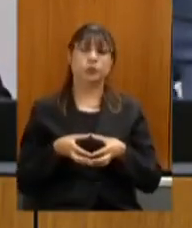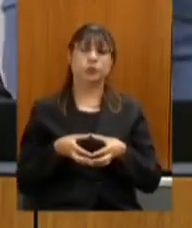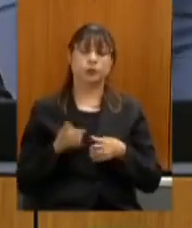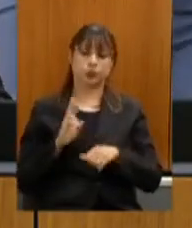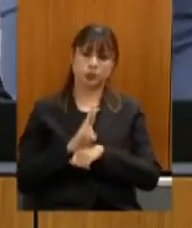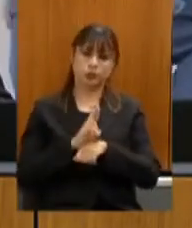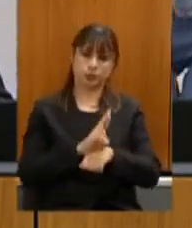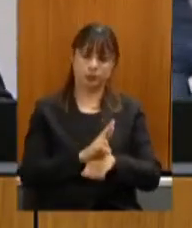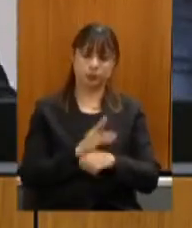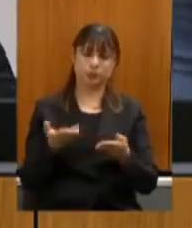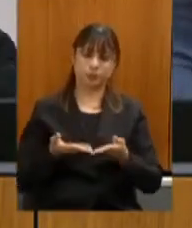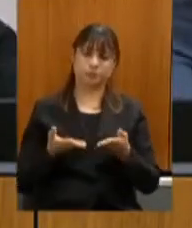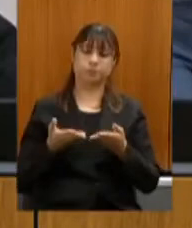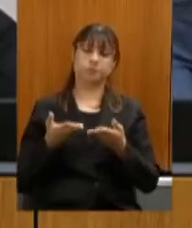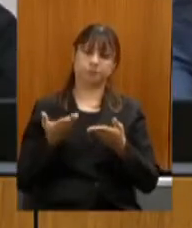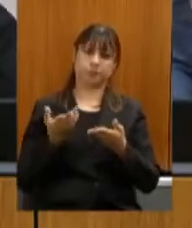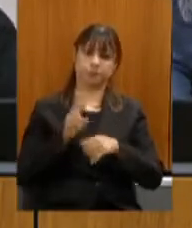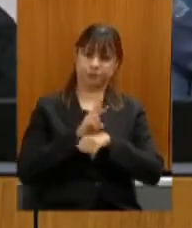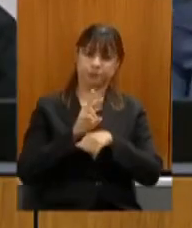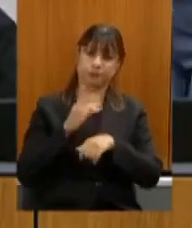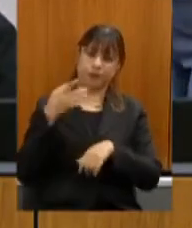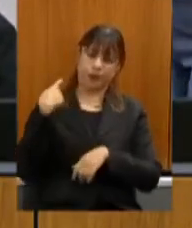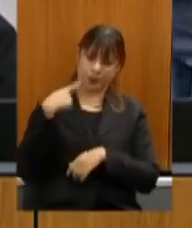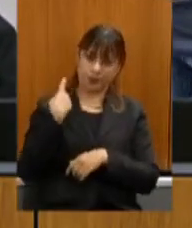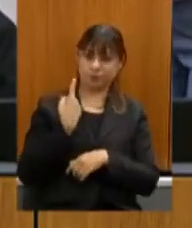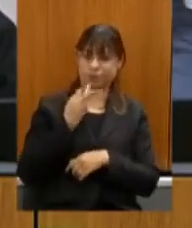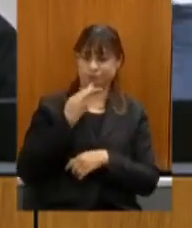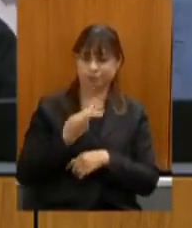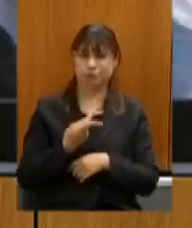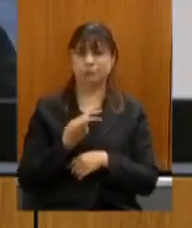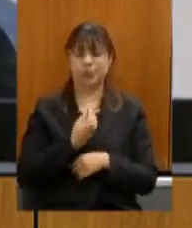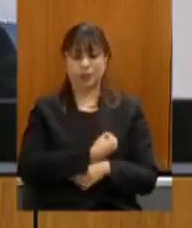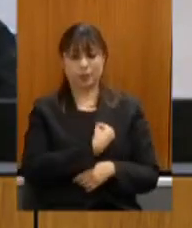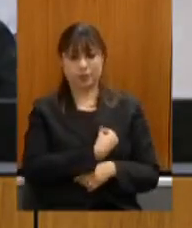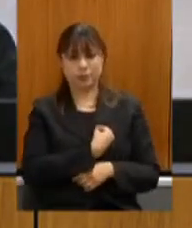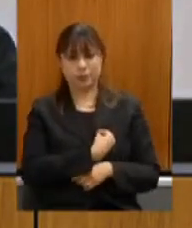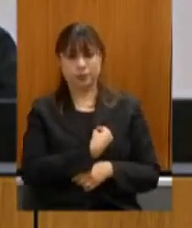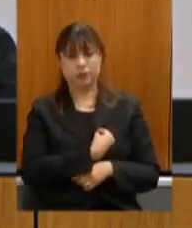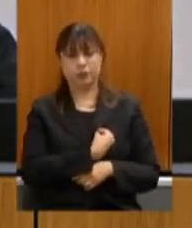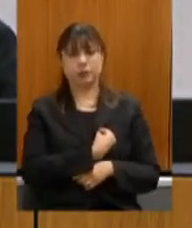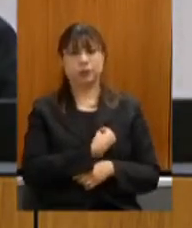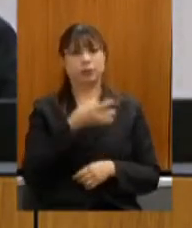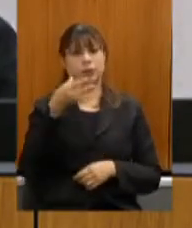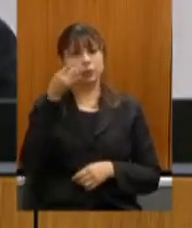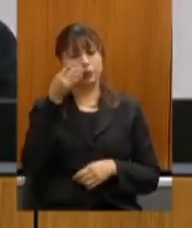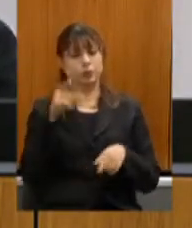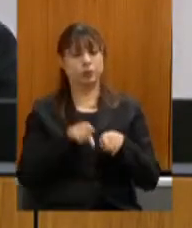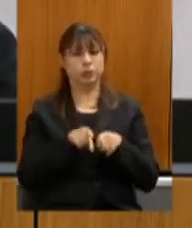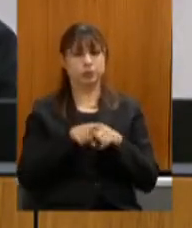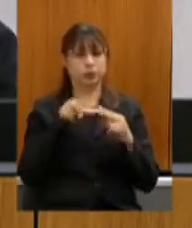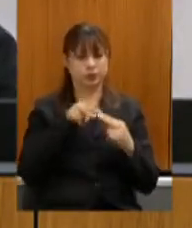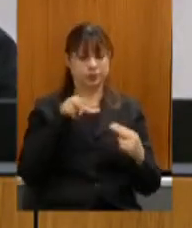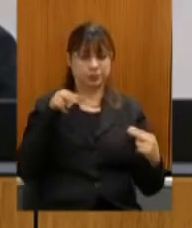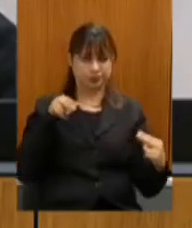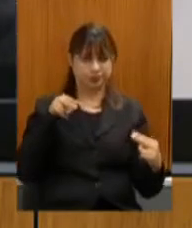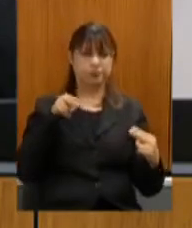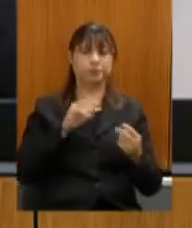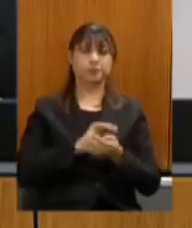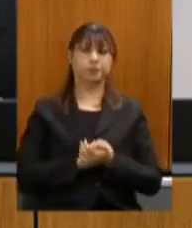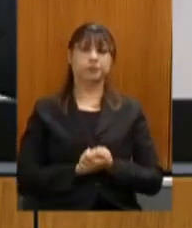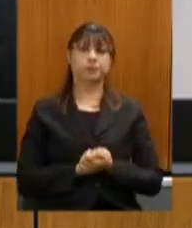representada aí pelos deputados que participaram de forma virtual e presencial